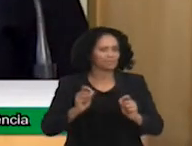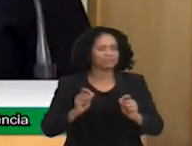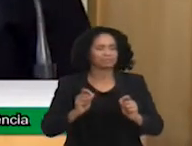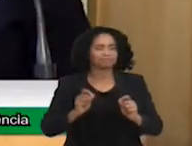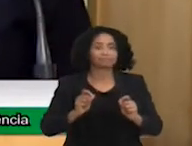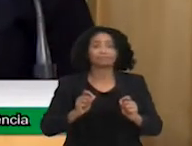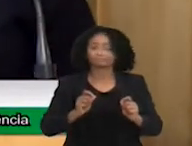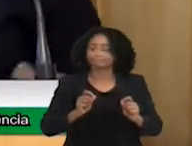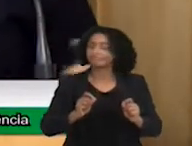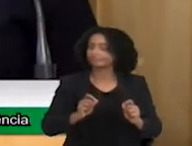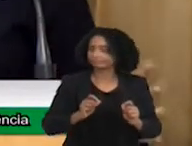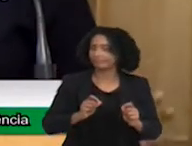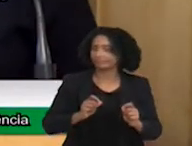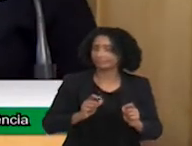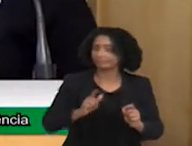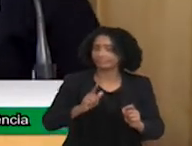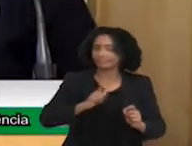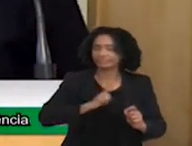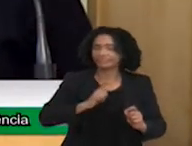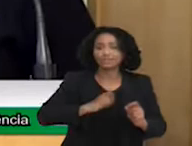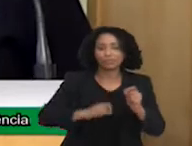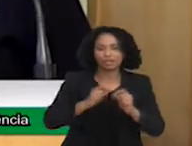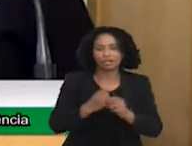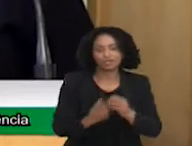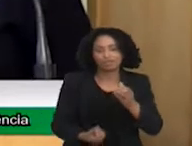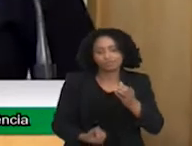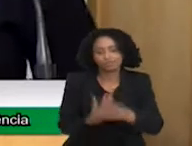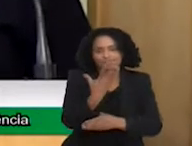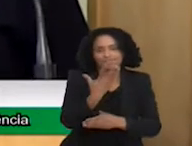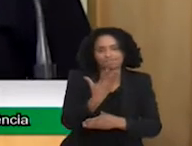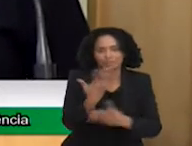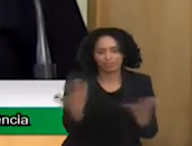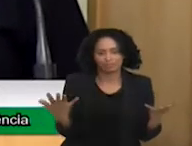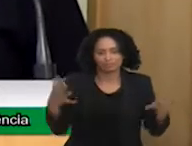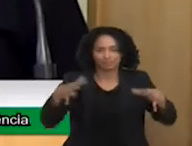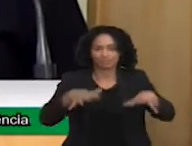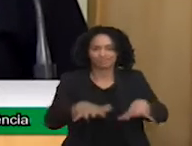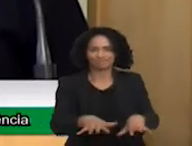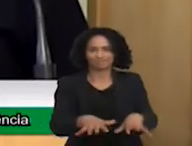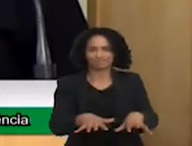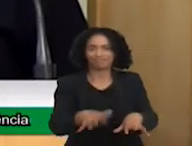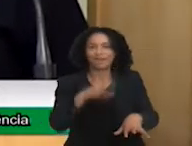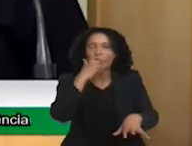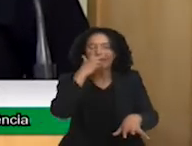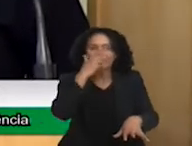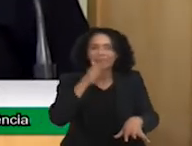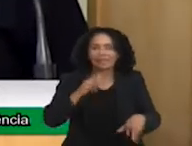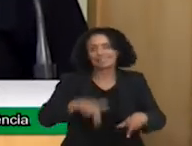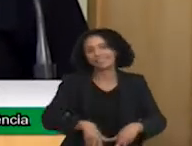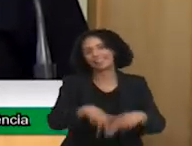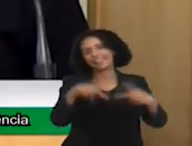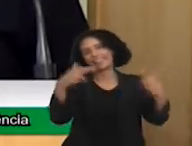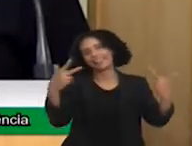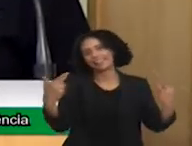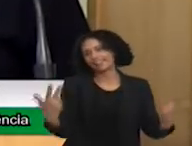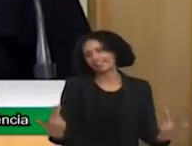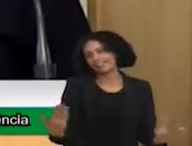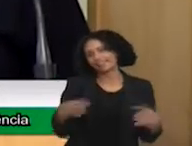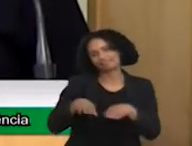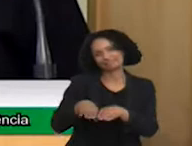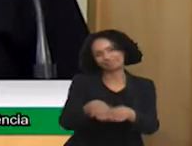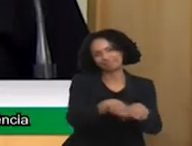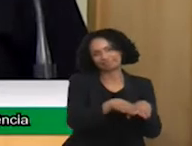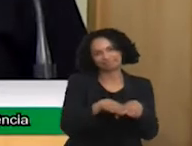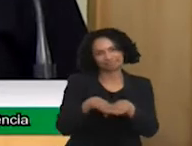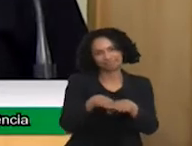uma questão de ideologia de inclusão total, acabou querendo padronizar a diversidade e até proibir essa palavra